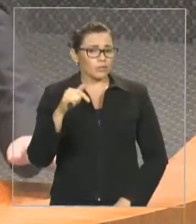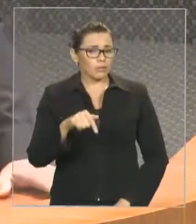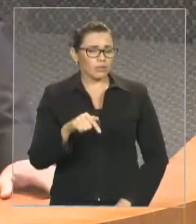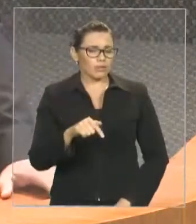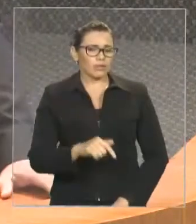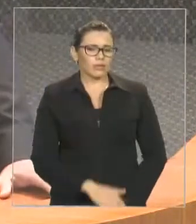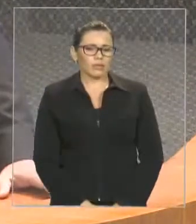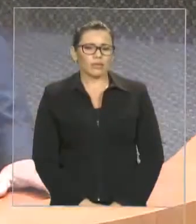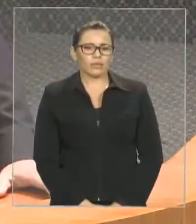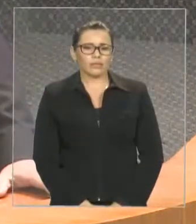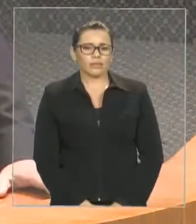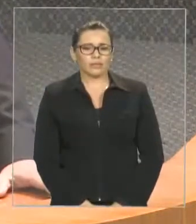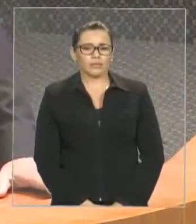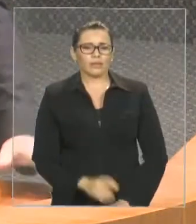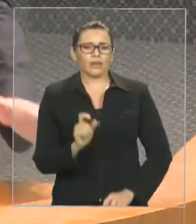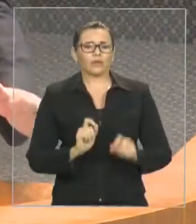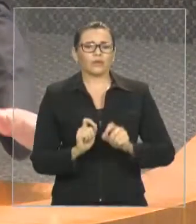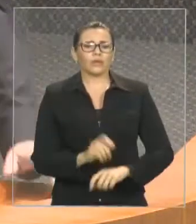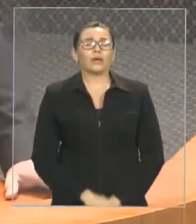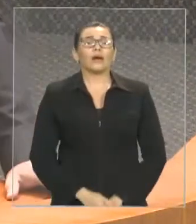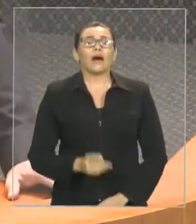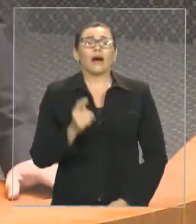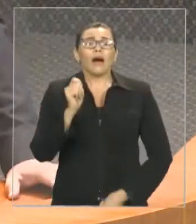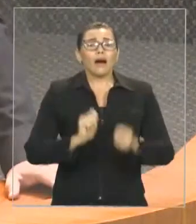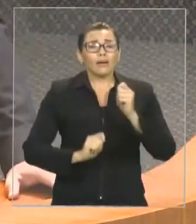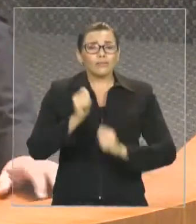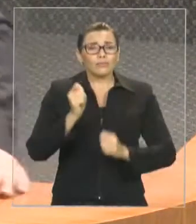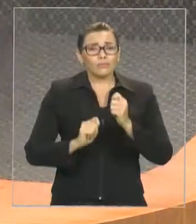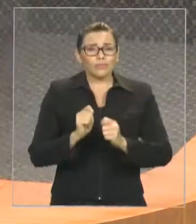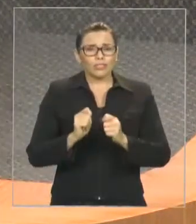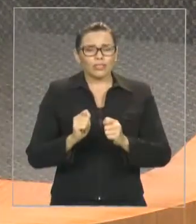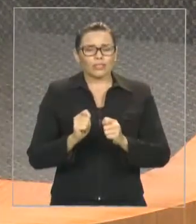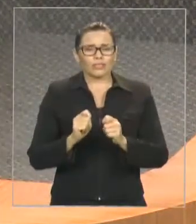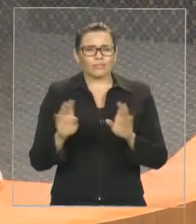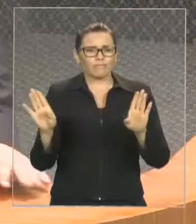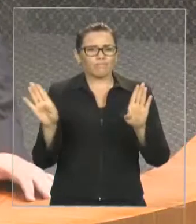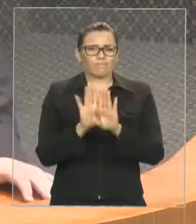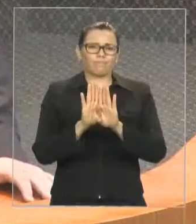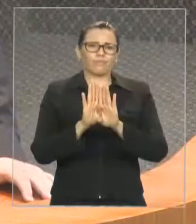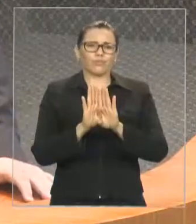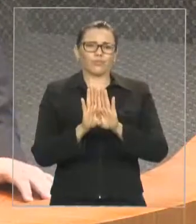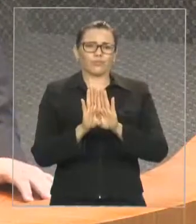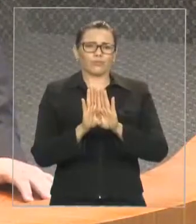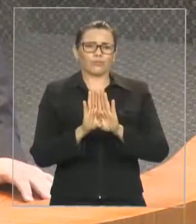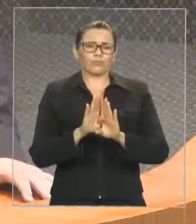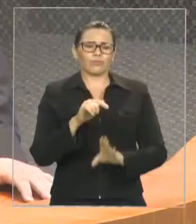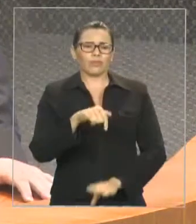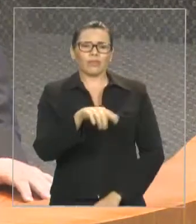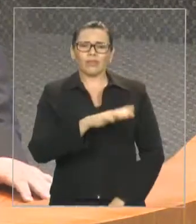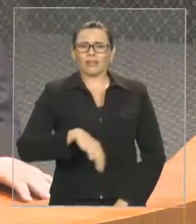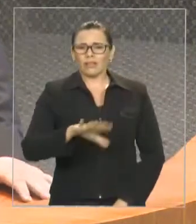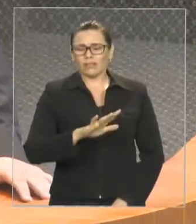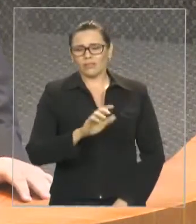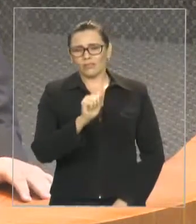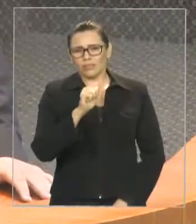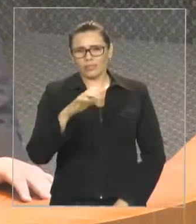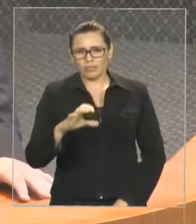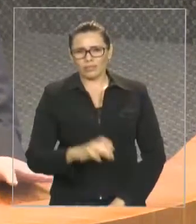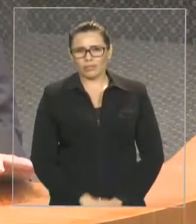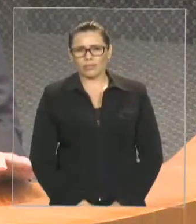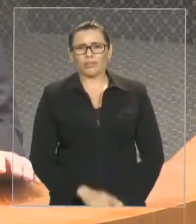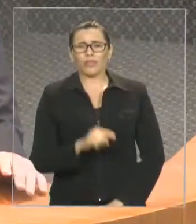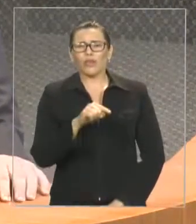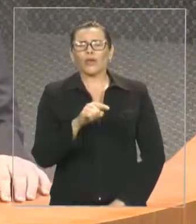do fechamento do setor siderúrgico naquela cidade e região. Nós estamos acompanhando de perto a crise do setor